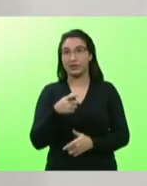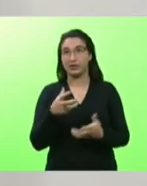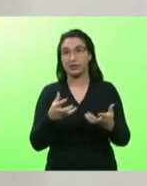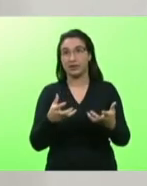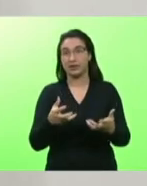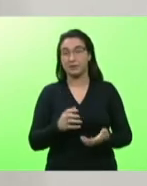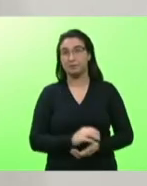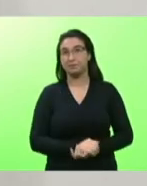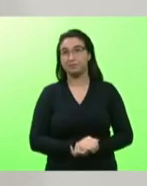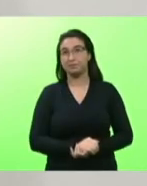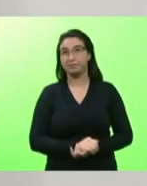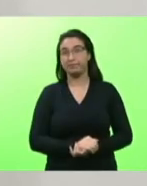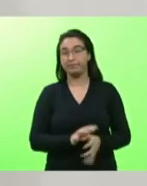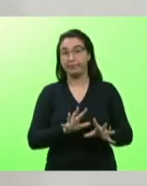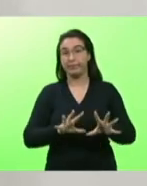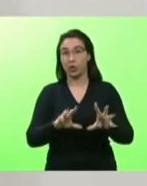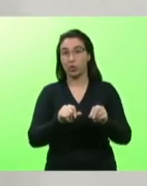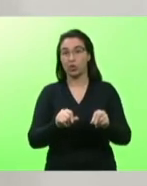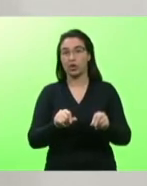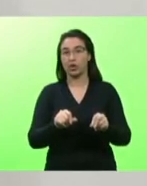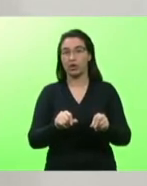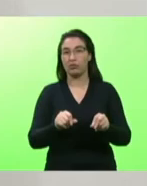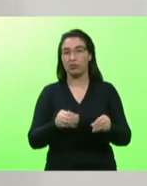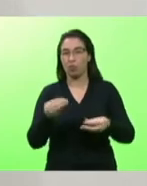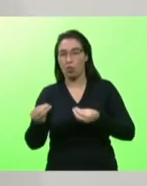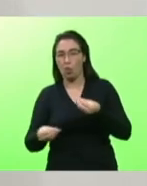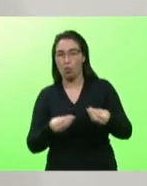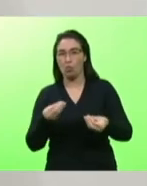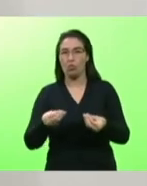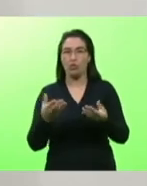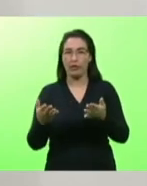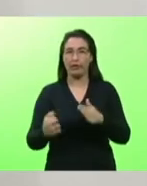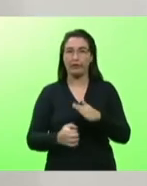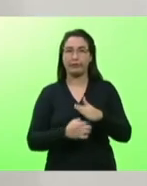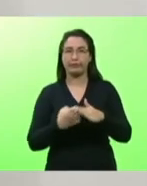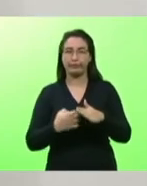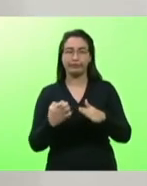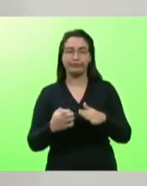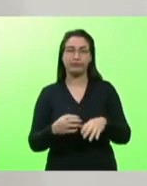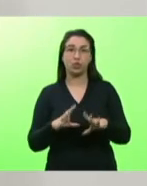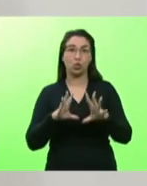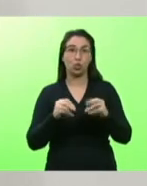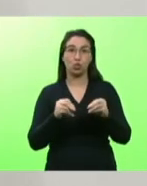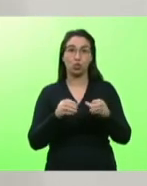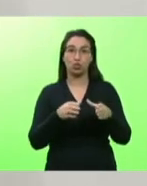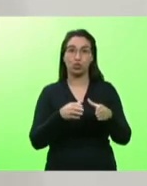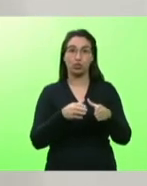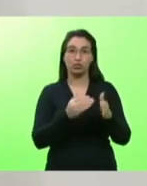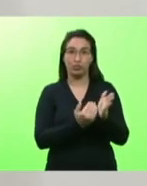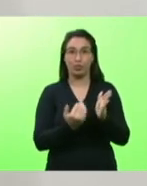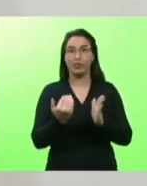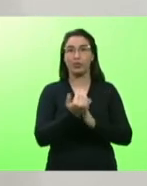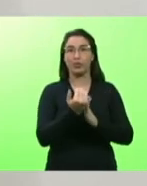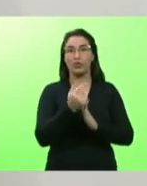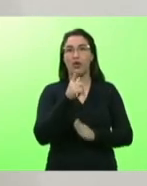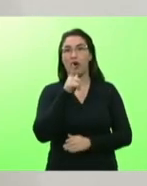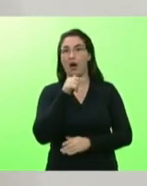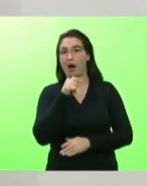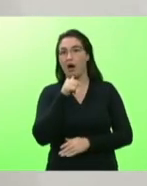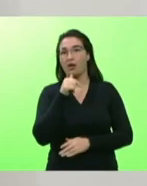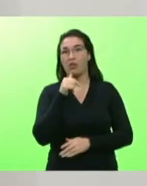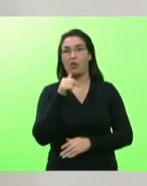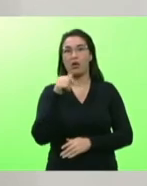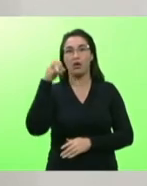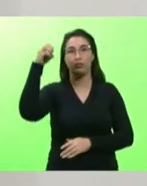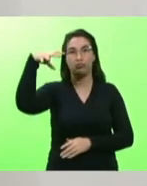toda a logística do seu empreendimento porque hoje tudo aumentou a água aumentou e de repente tem tarifa